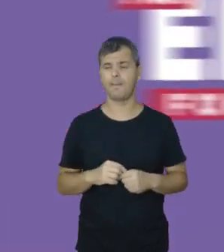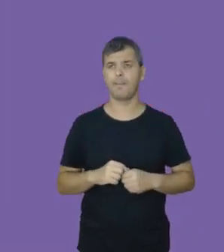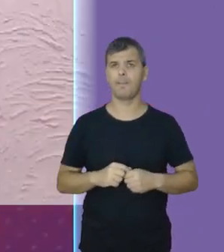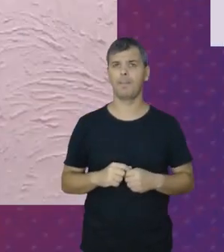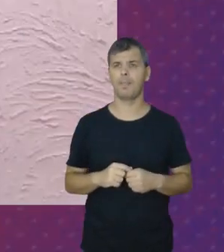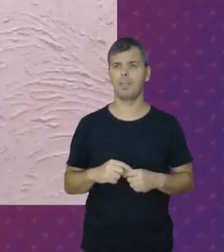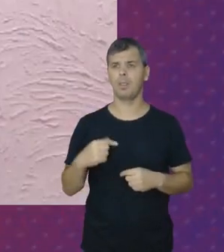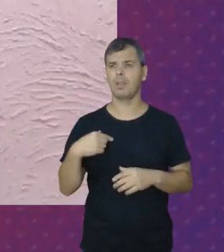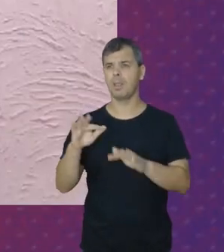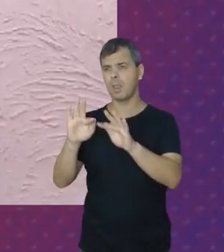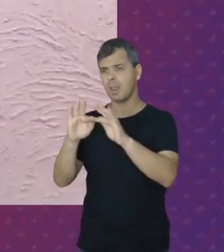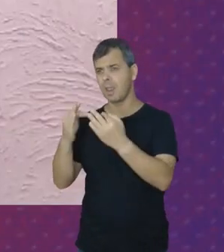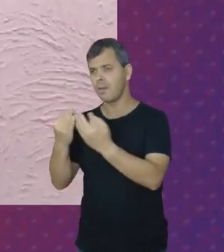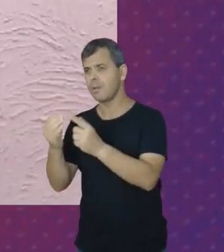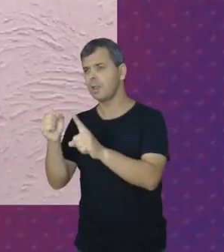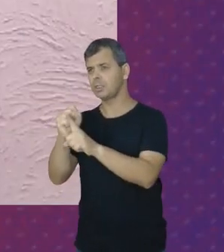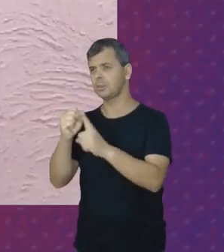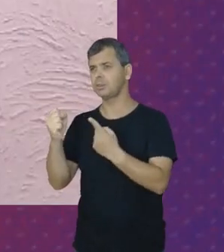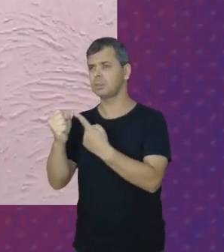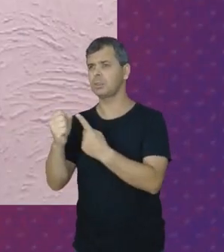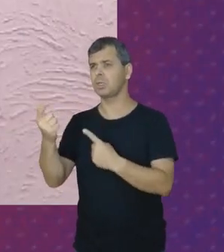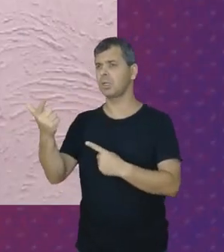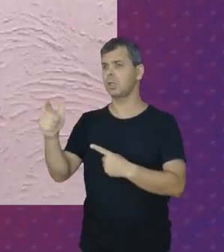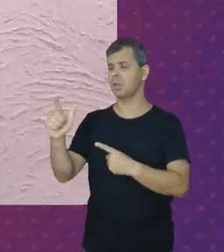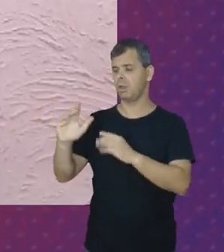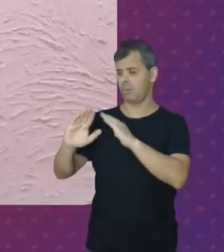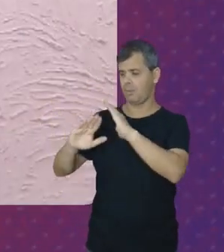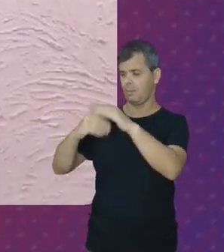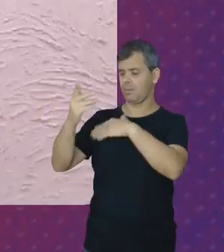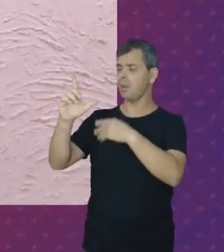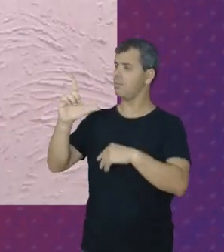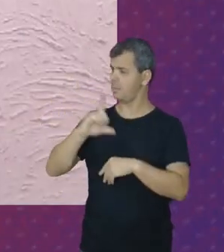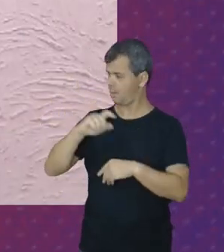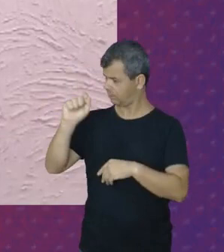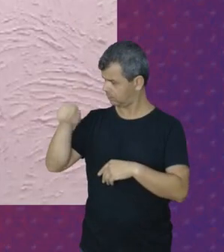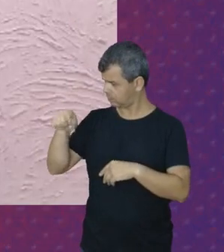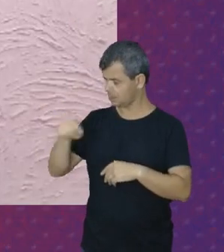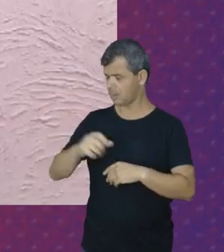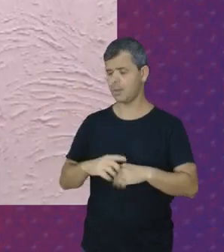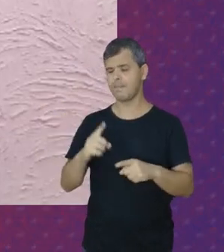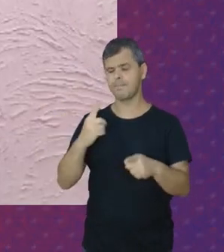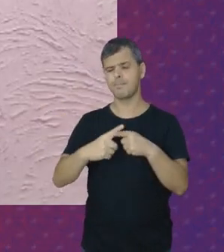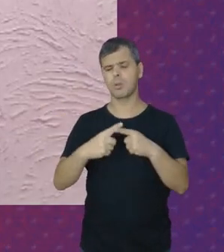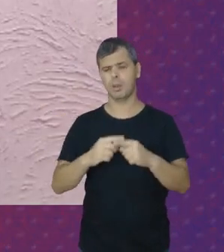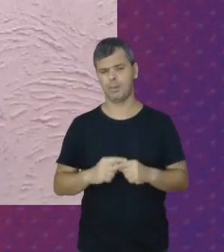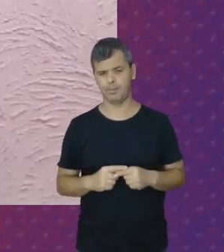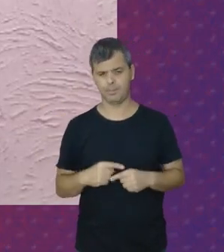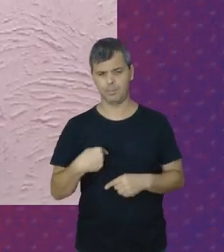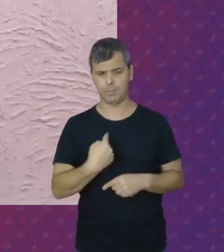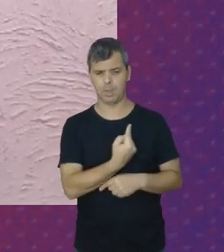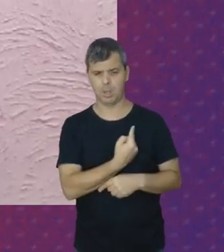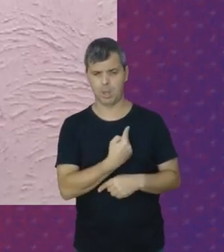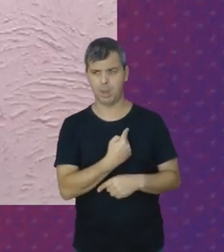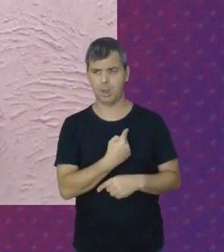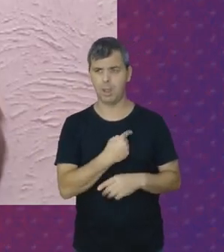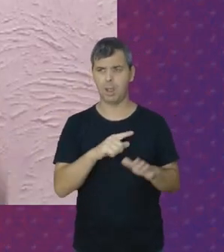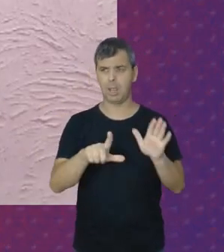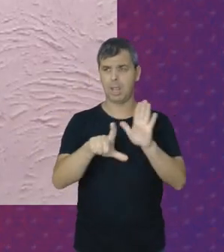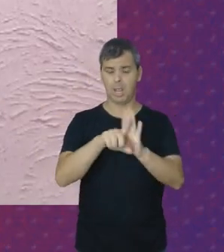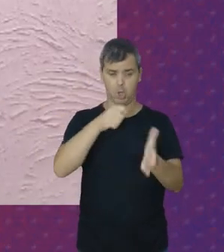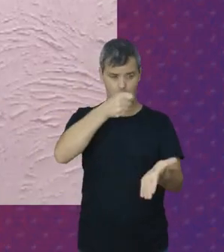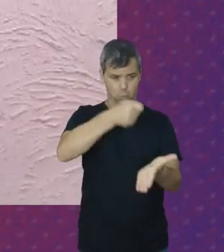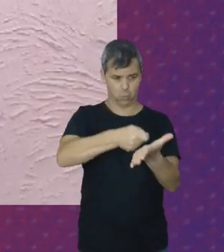da mídia A sociedade falar Que não teve avanço Mas teve Porque Quando está lá na lei É